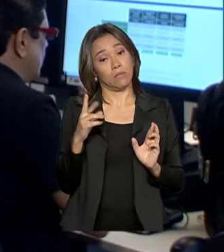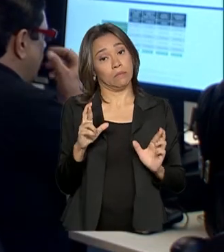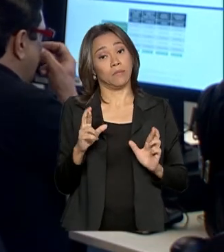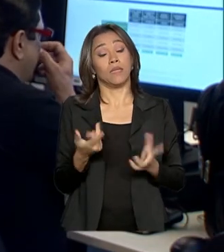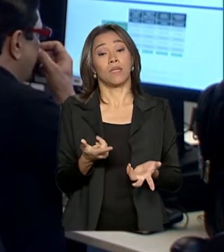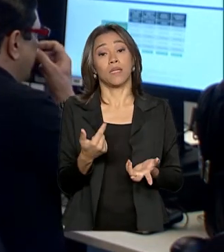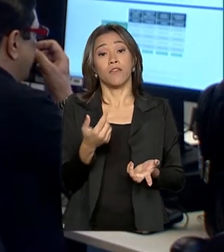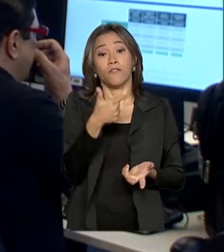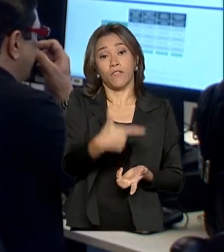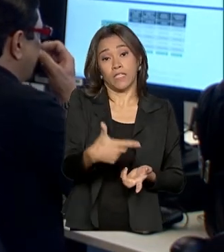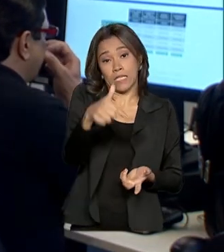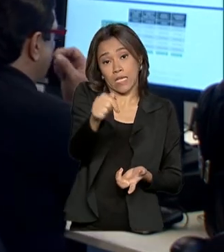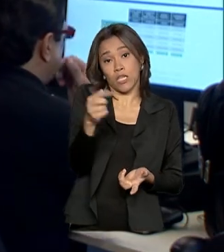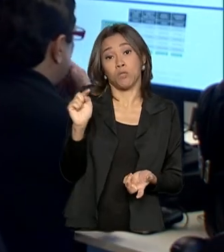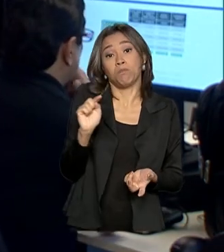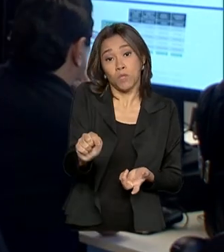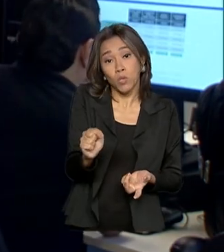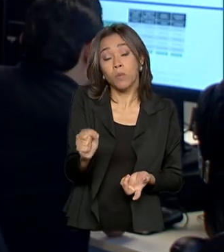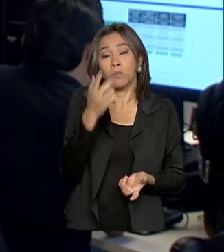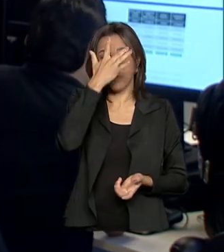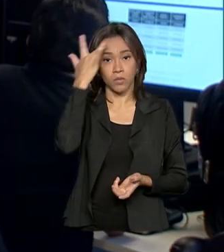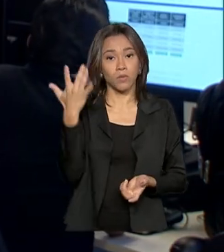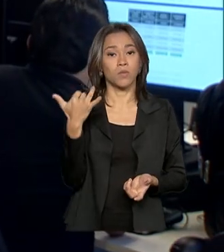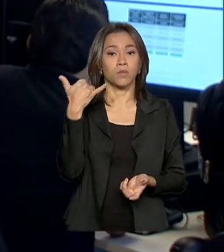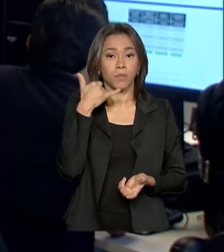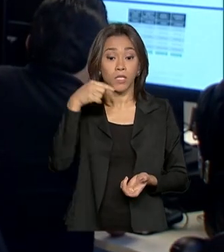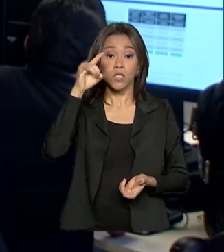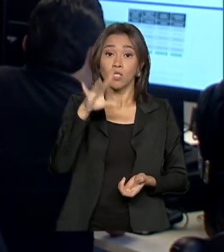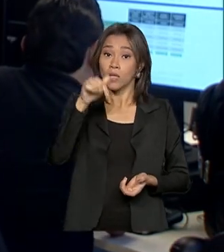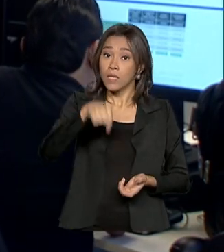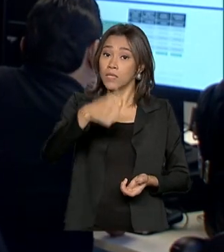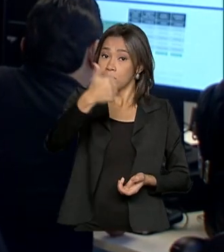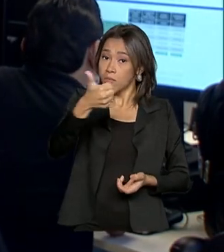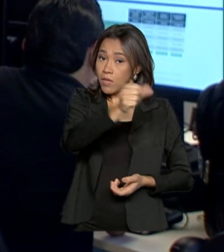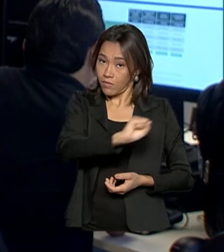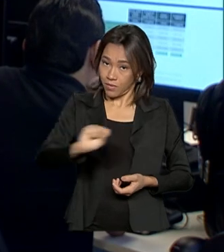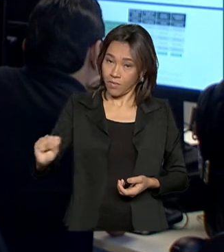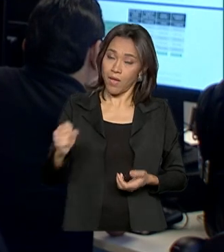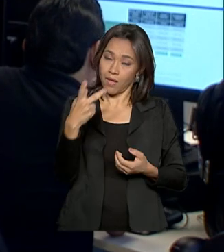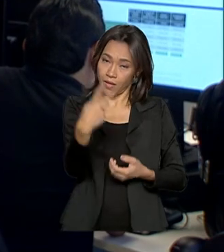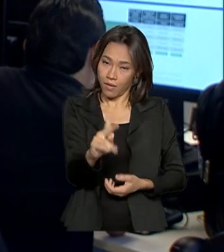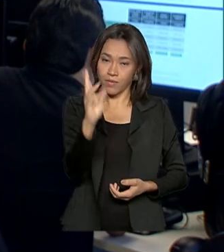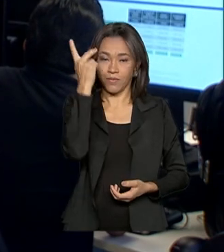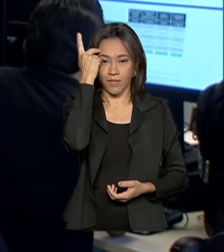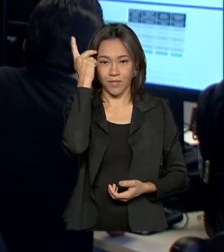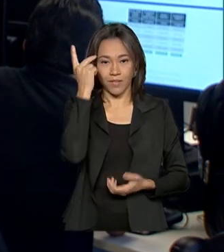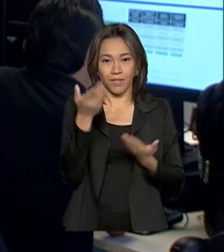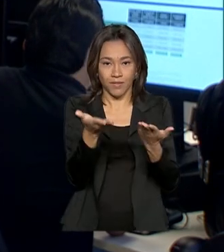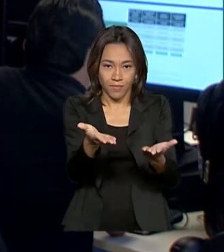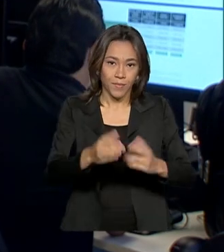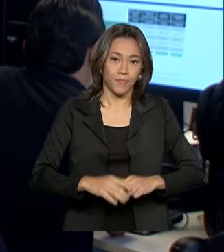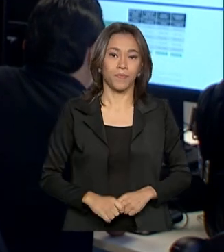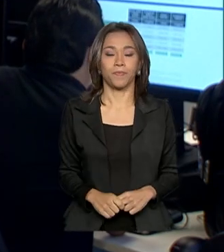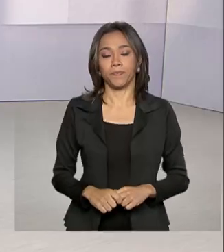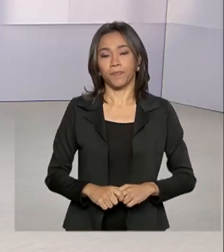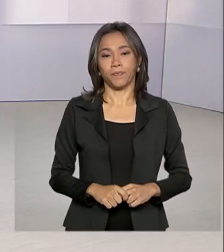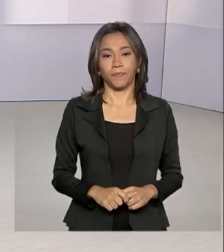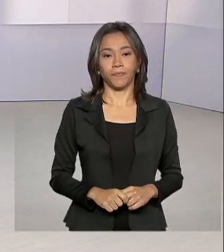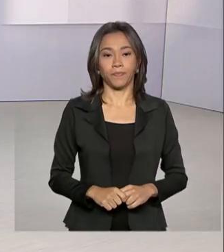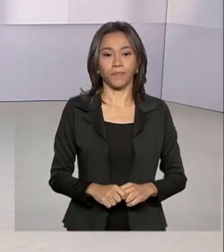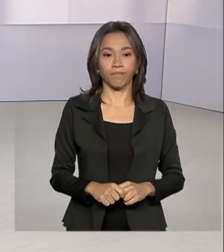ouvir 27 mil pessoas somente neste primeiro semestre. De São Paulo, Dima Soldi para o governo agora.